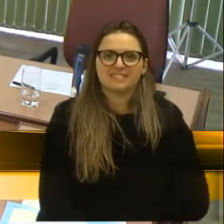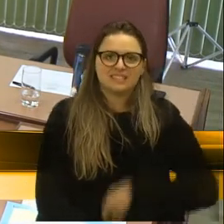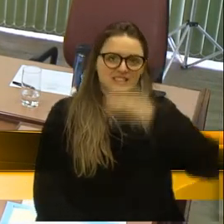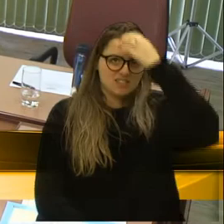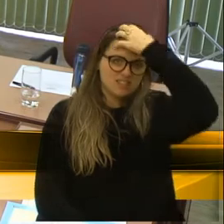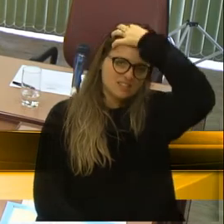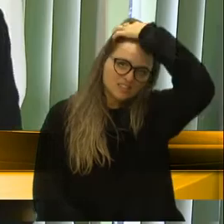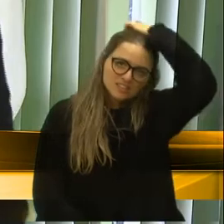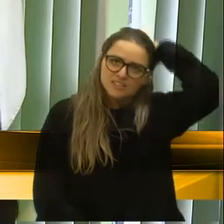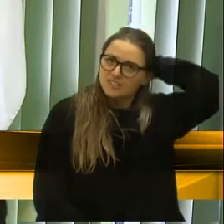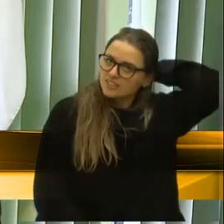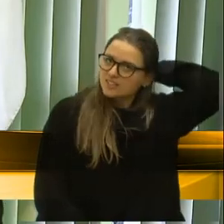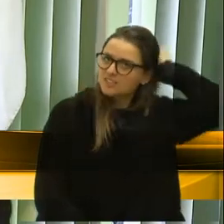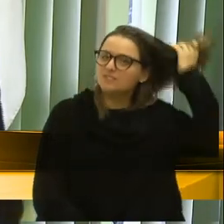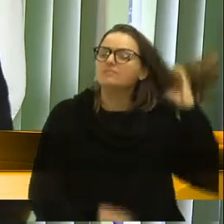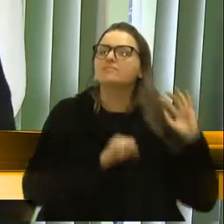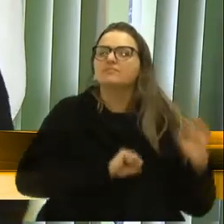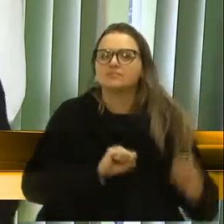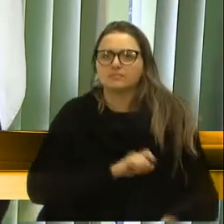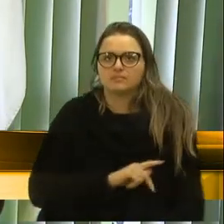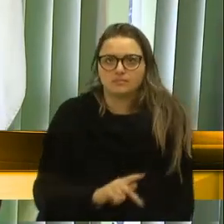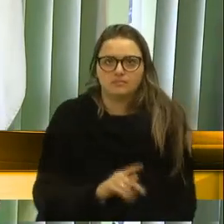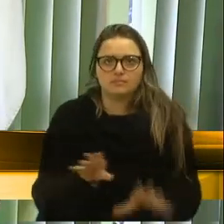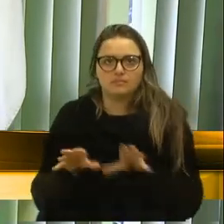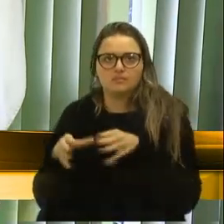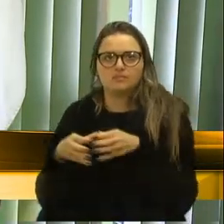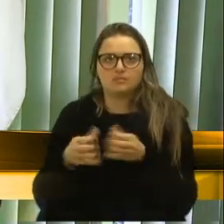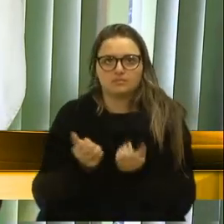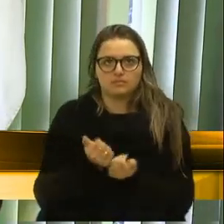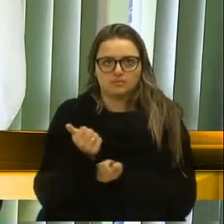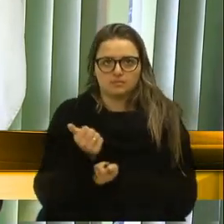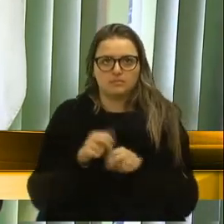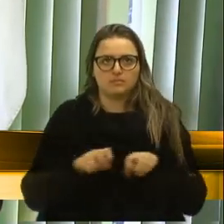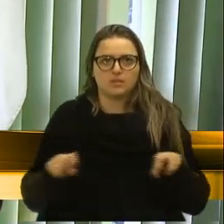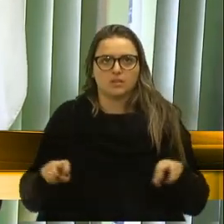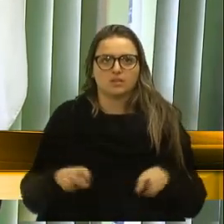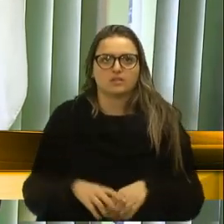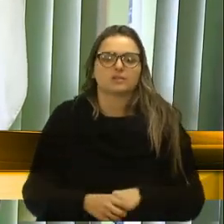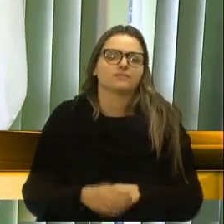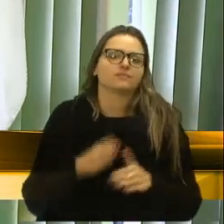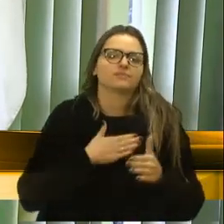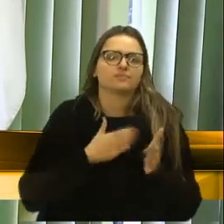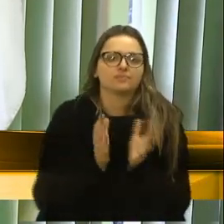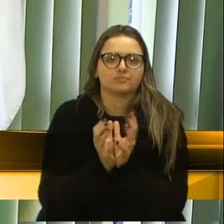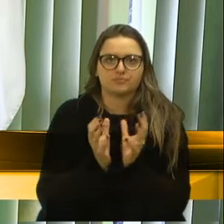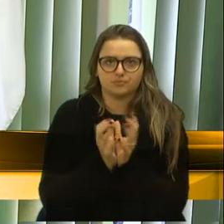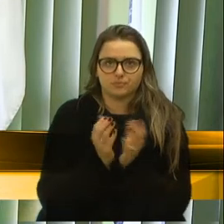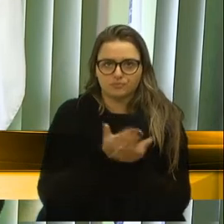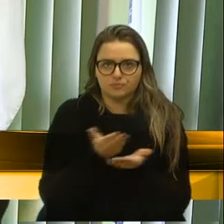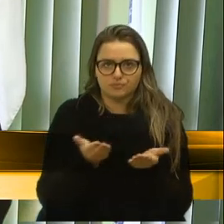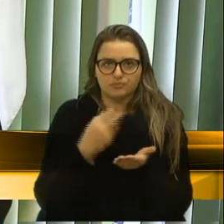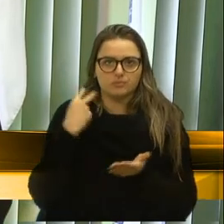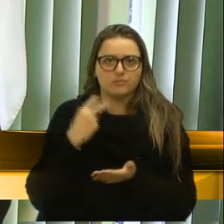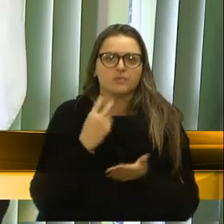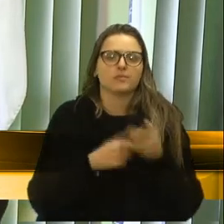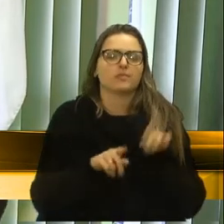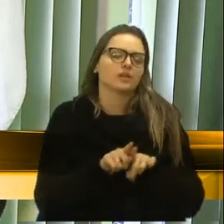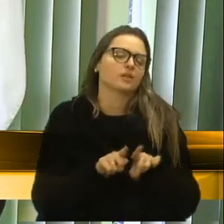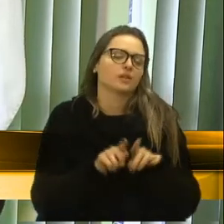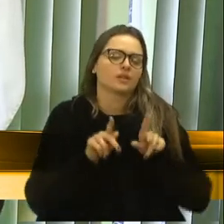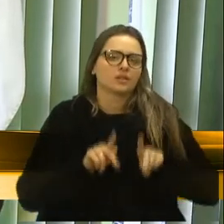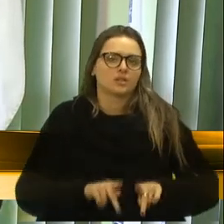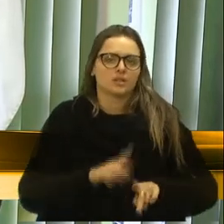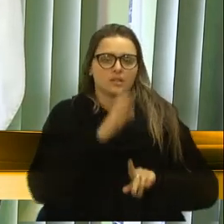Senhor presidente, pessoal aí da mesa, meus colegas vereadores, pessoal que assiste